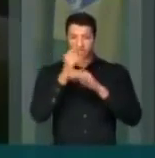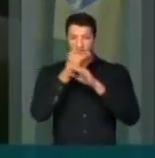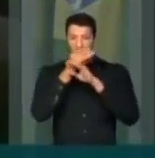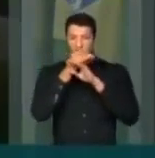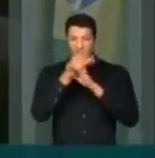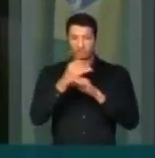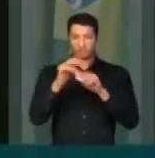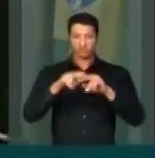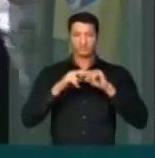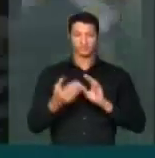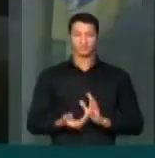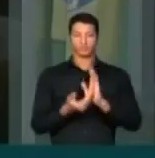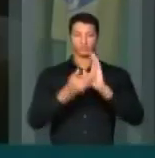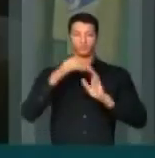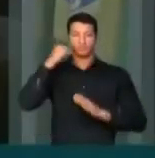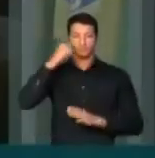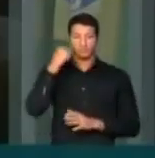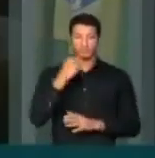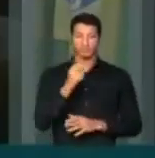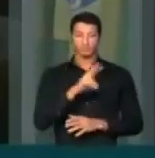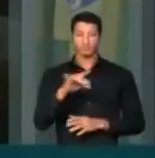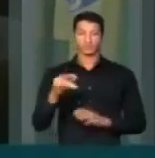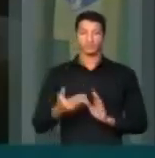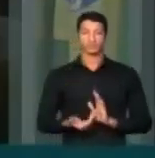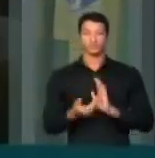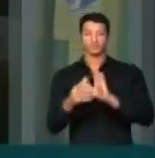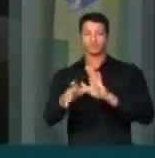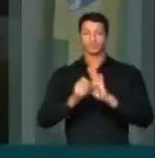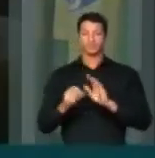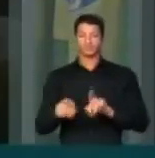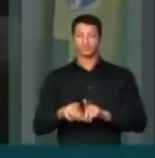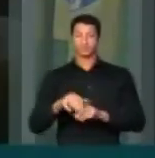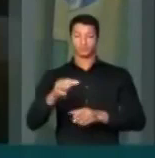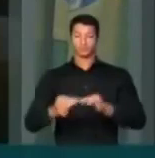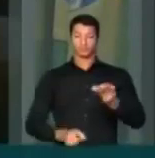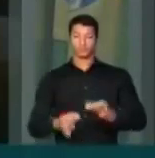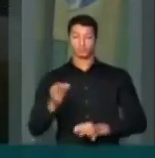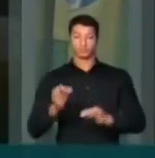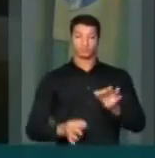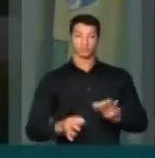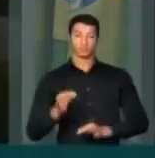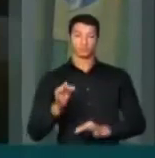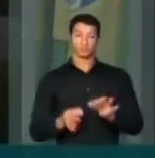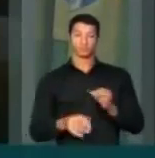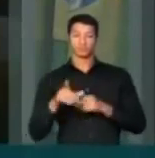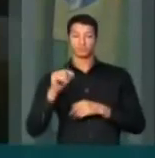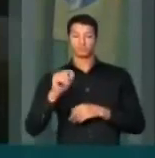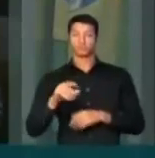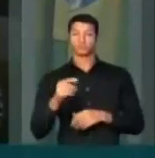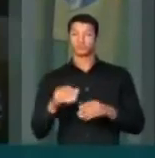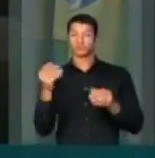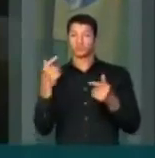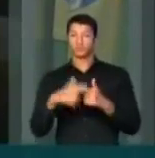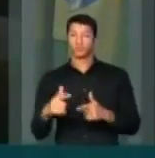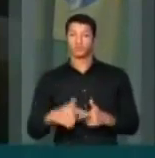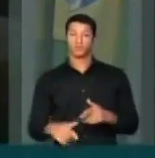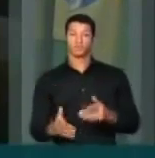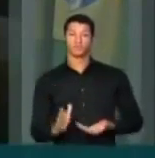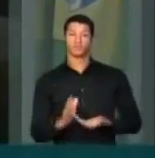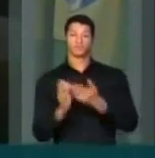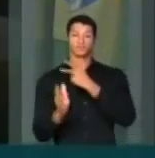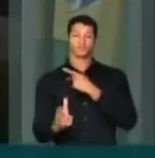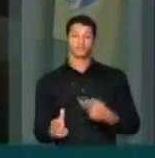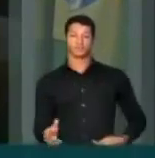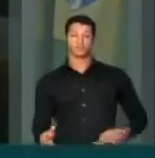forem cassados pela Câmara e pelo Senado, serão cassados pela Justiça. Esse é o drama do parlamento, senhor